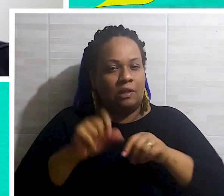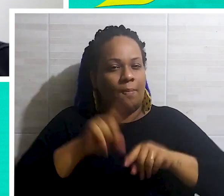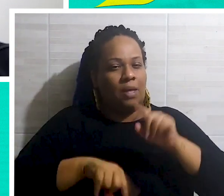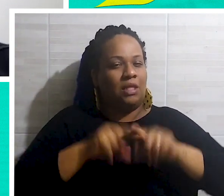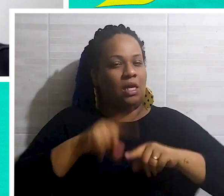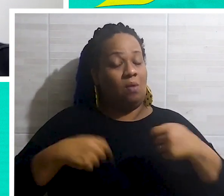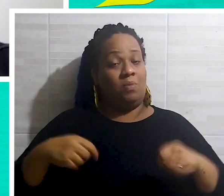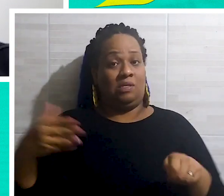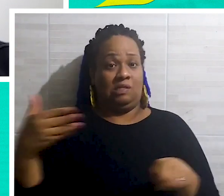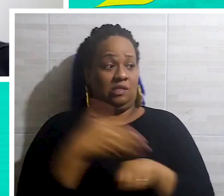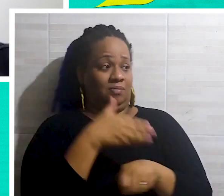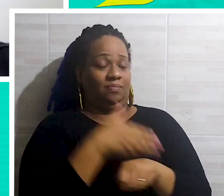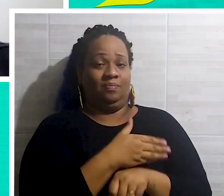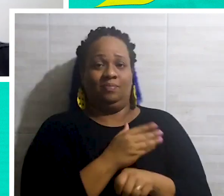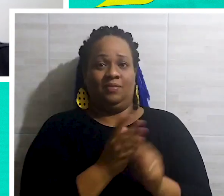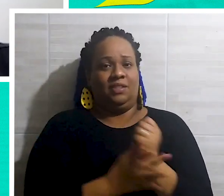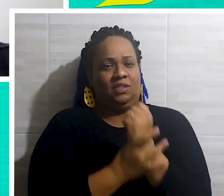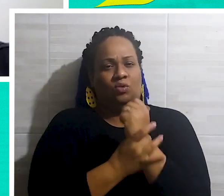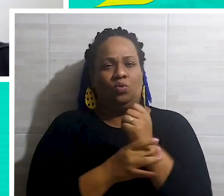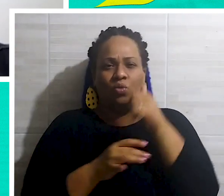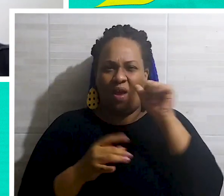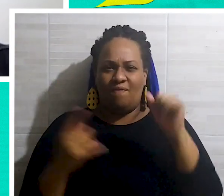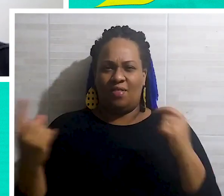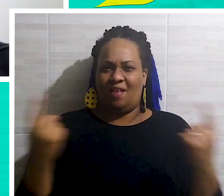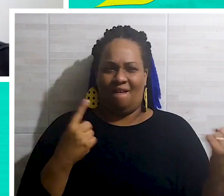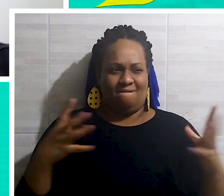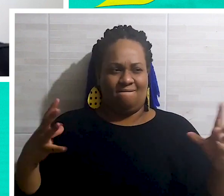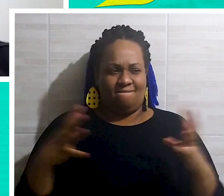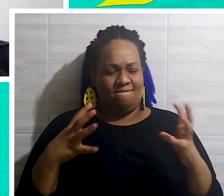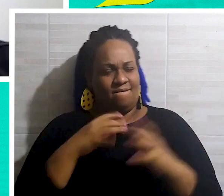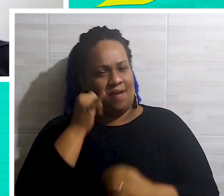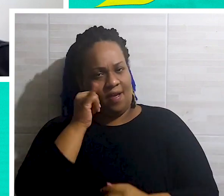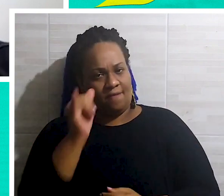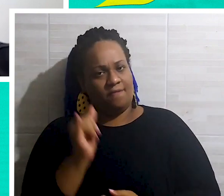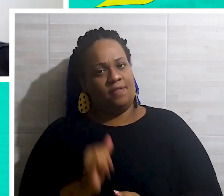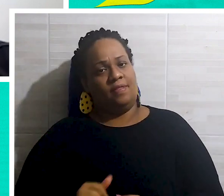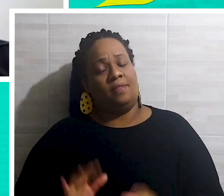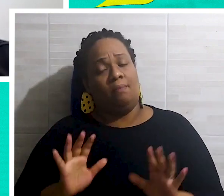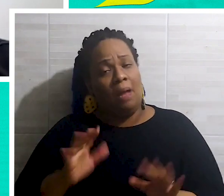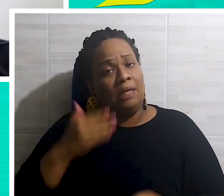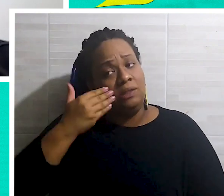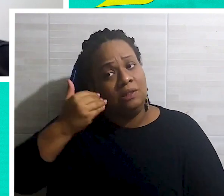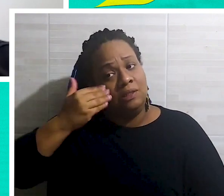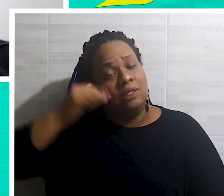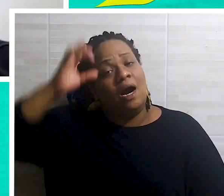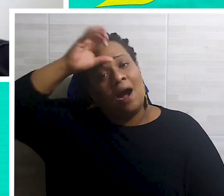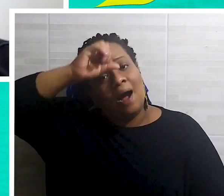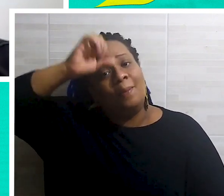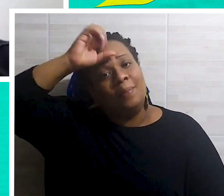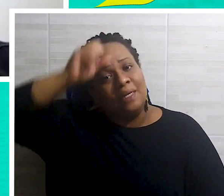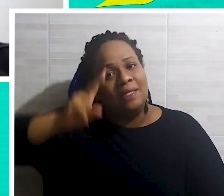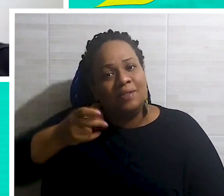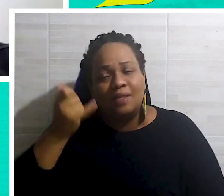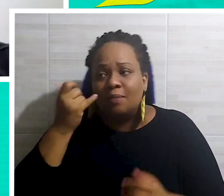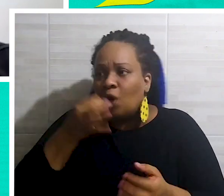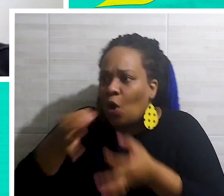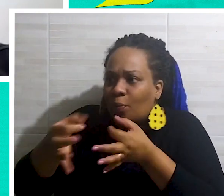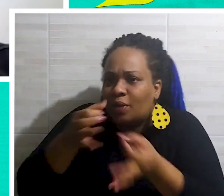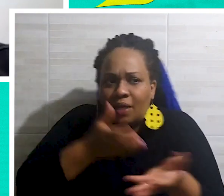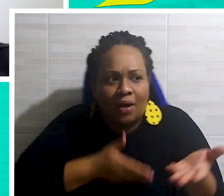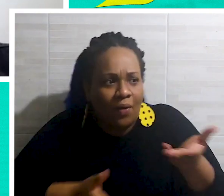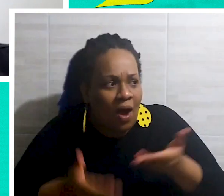Uma esquematização de fazer algo seguro. Não tem exposição, etc. Mas, assim, a está aprendendo. Então, sempre